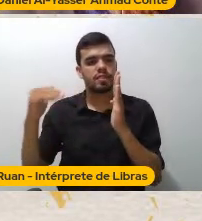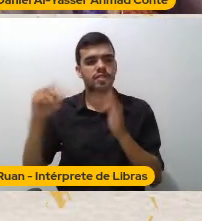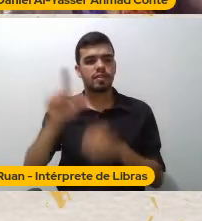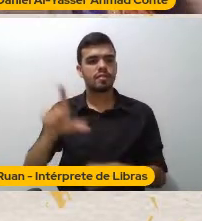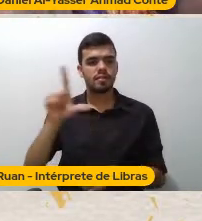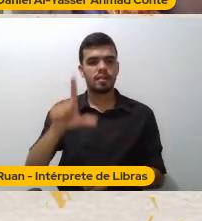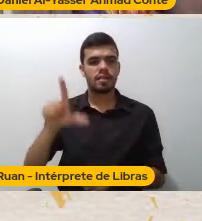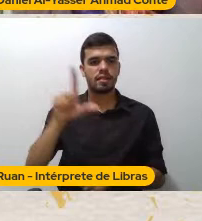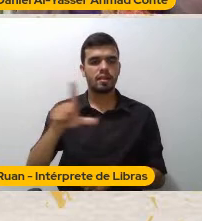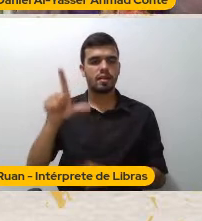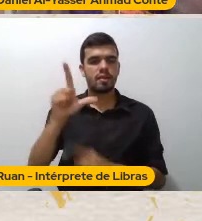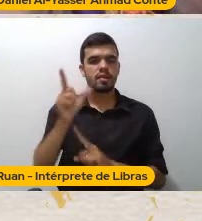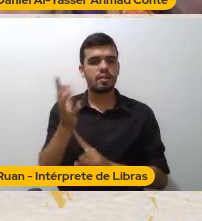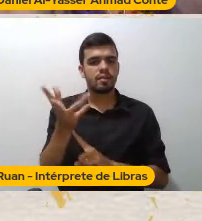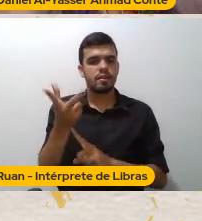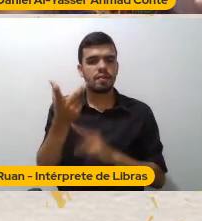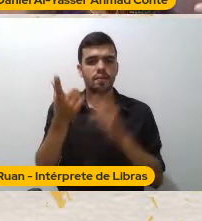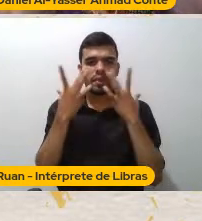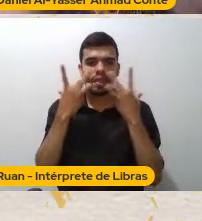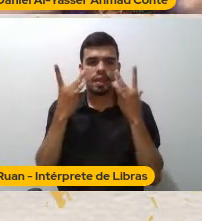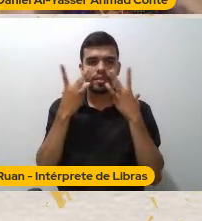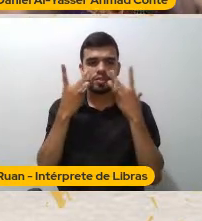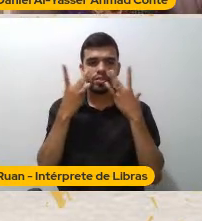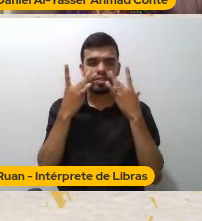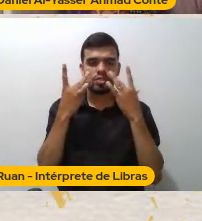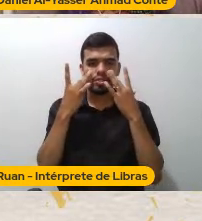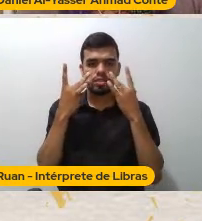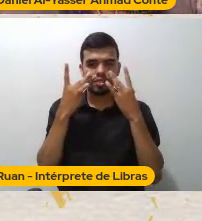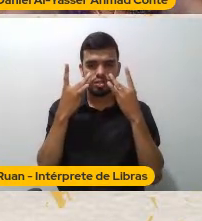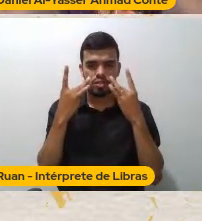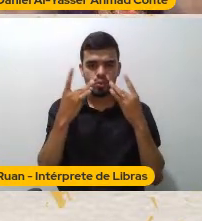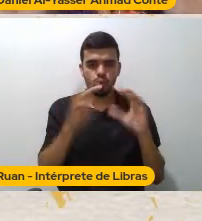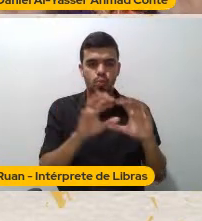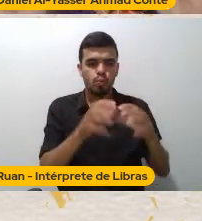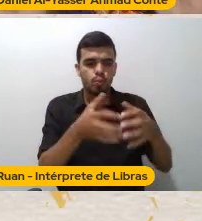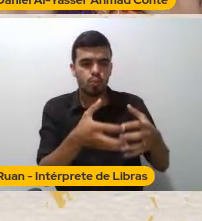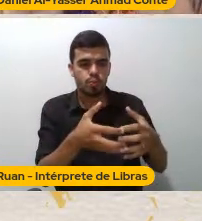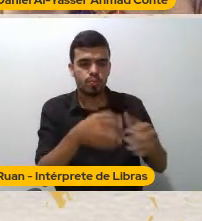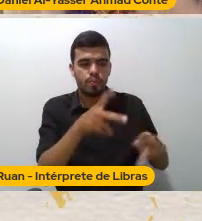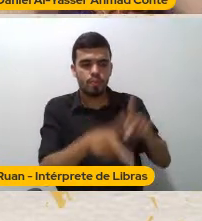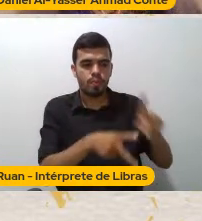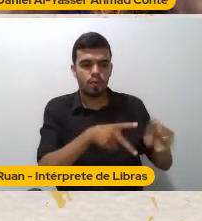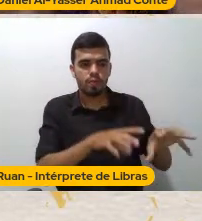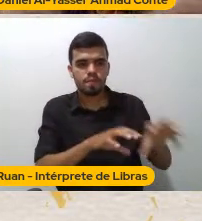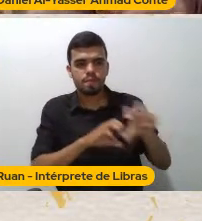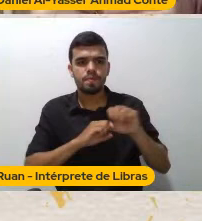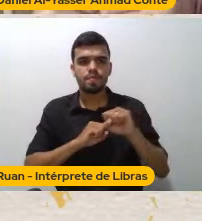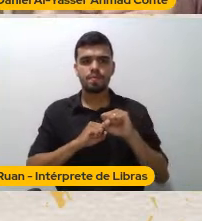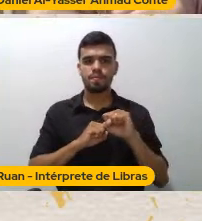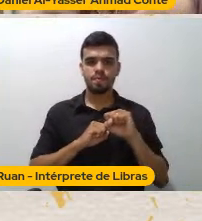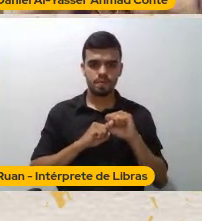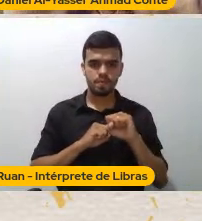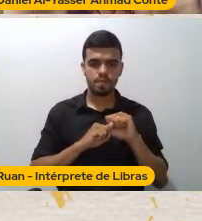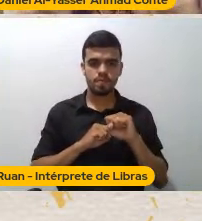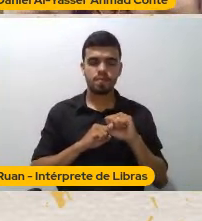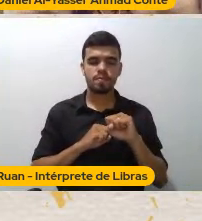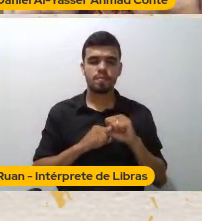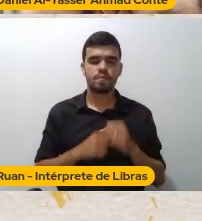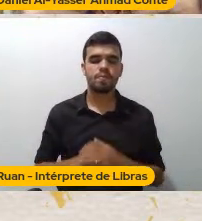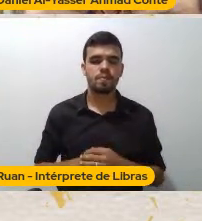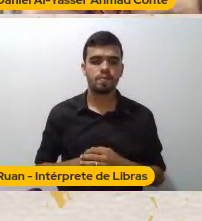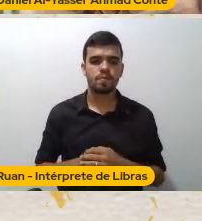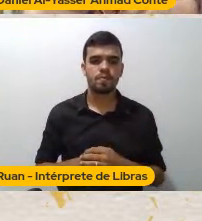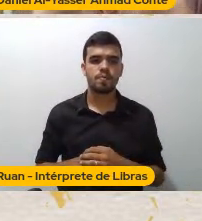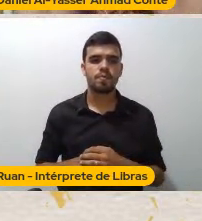foram assimiladas Pelas colônias É importante É nessa gente É